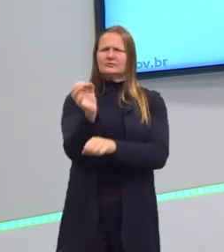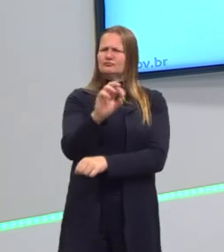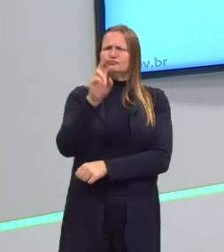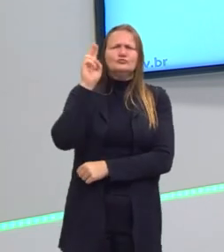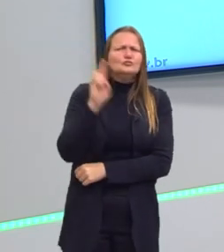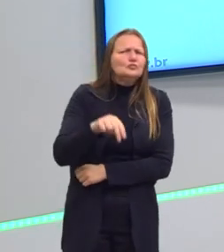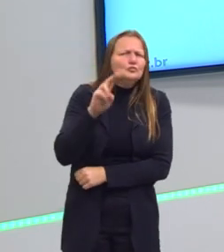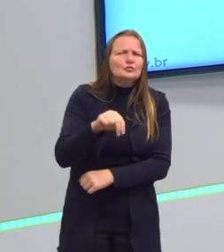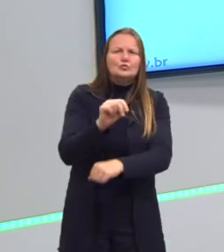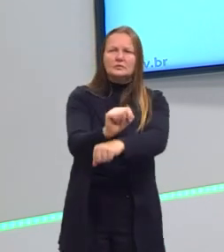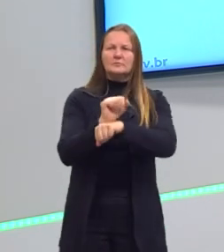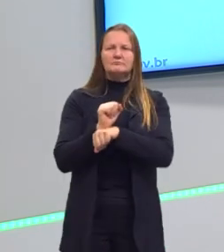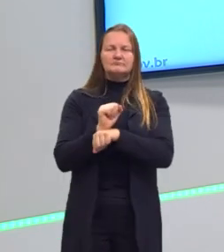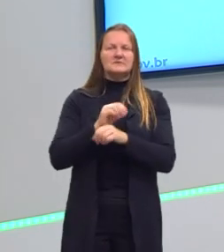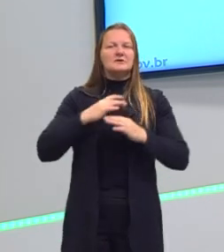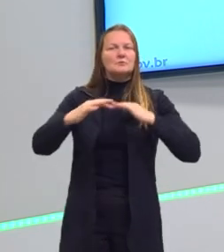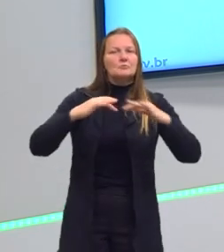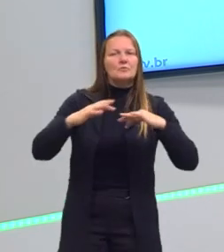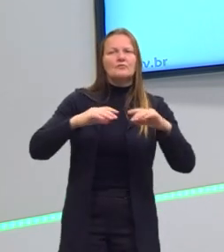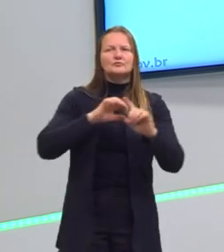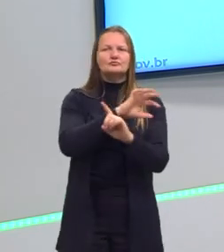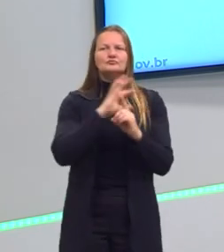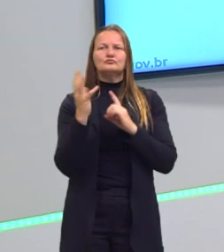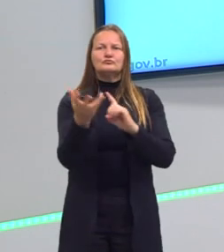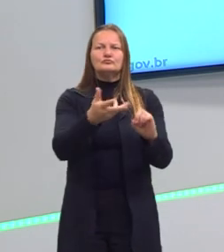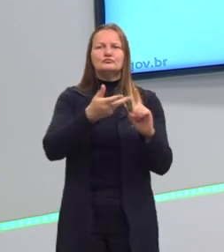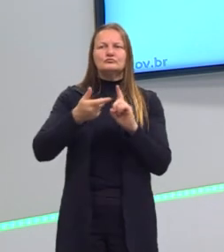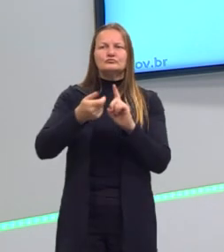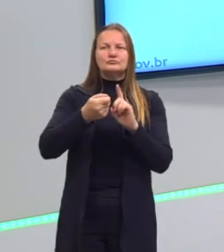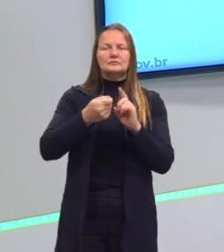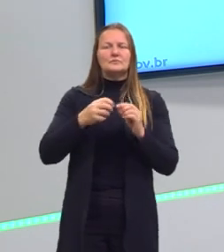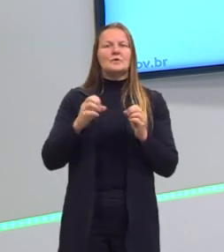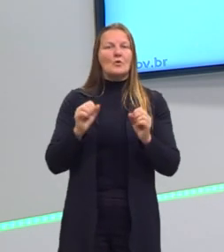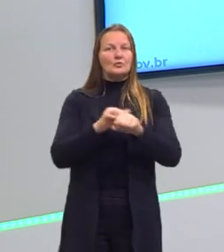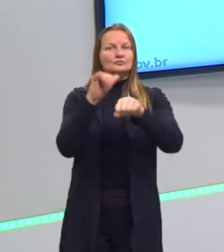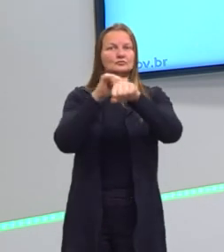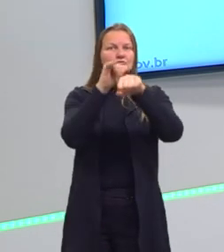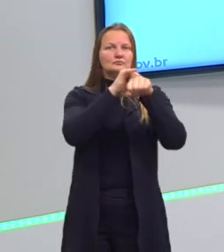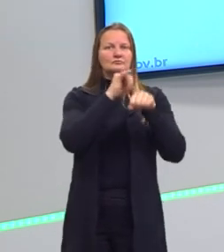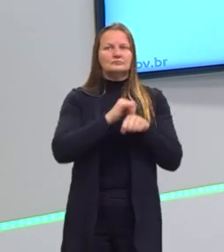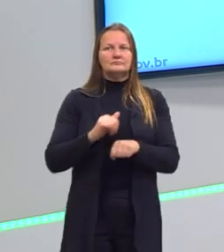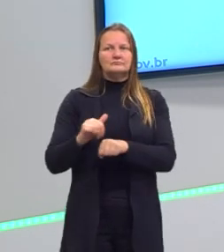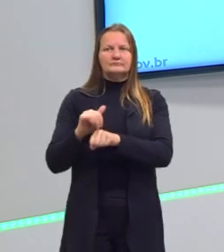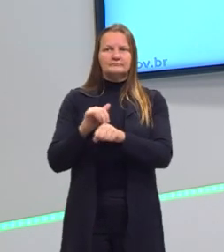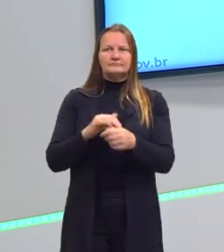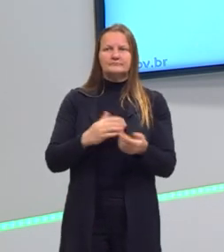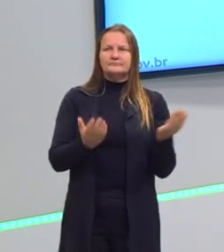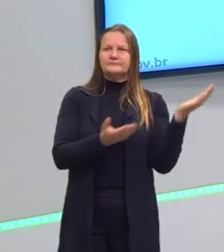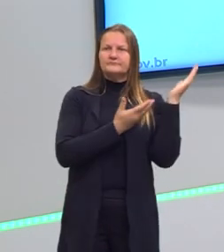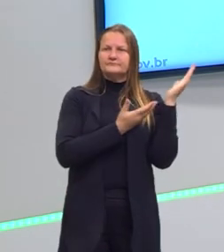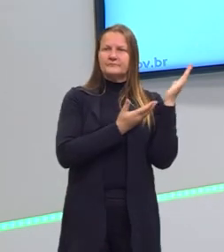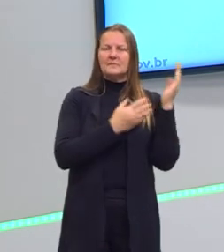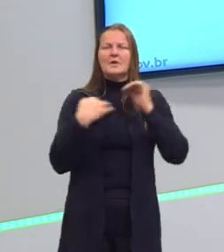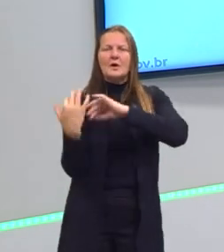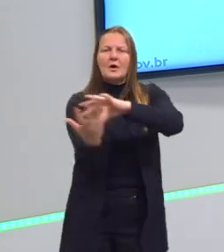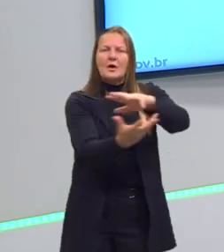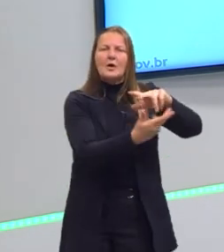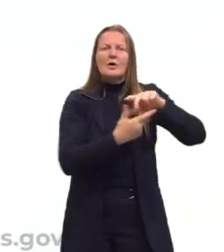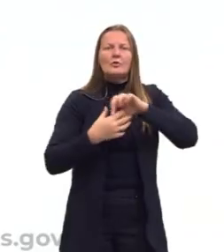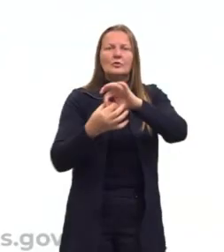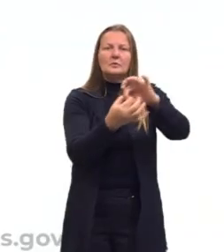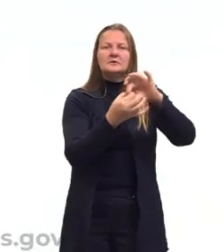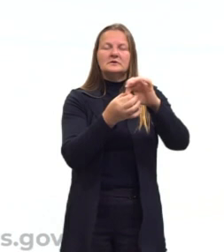está sempre se movimentando, sempre pensando em algumas coisas que estão acontecendo. Então, olha só, a globalização eliminou